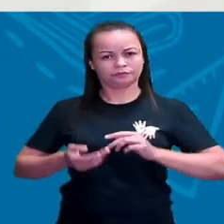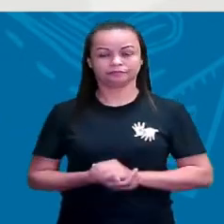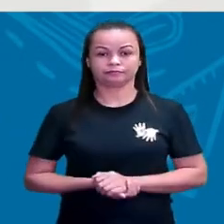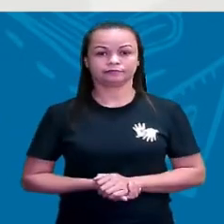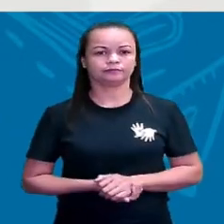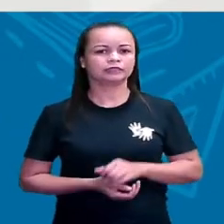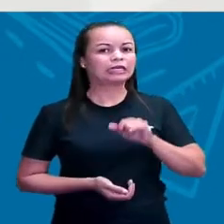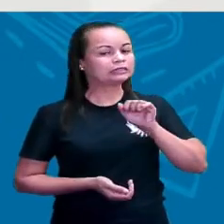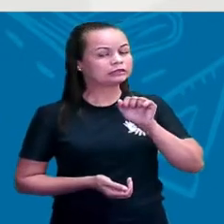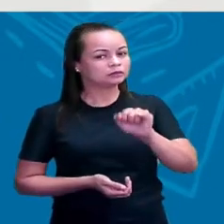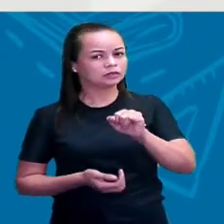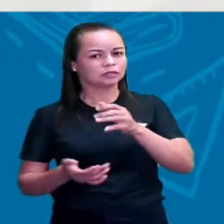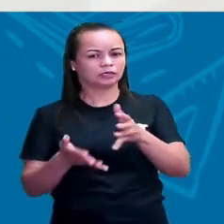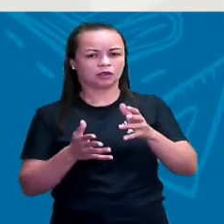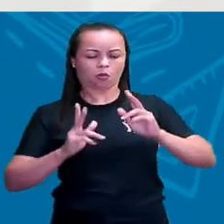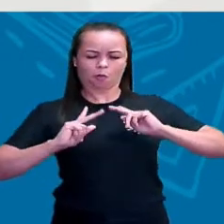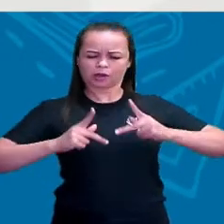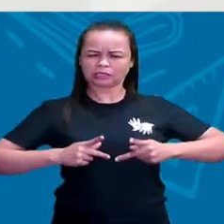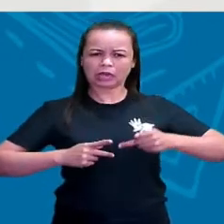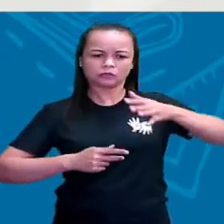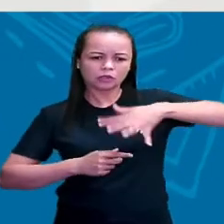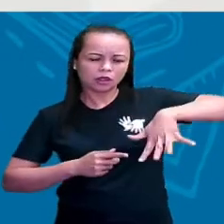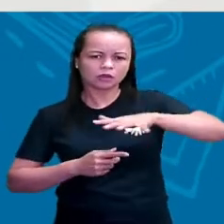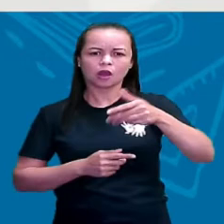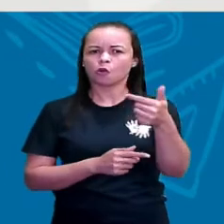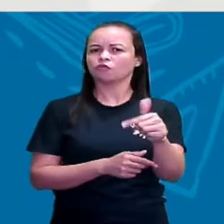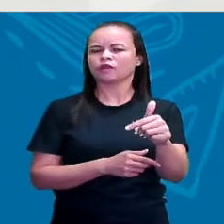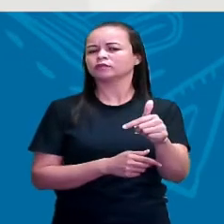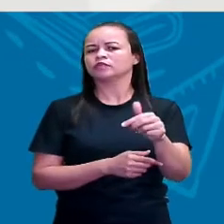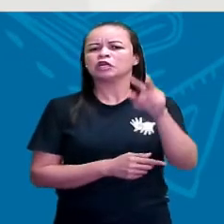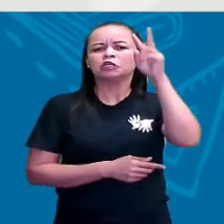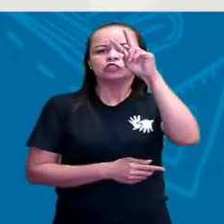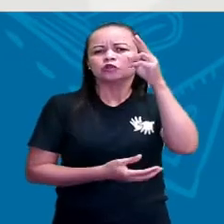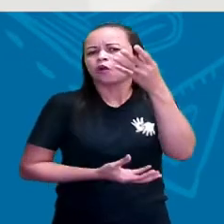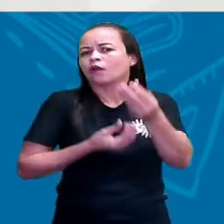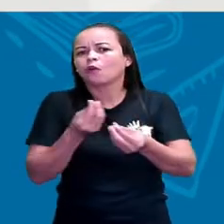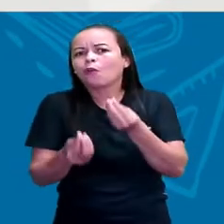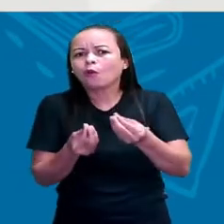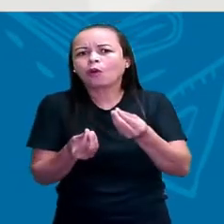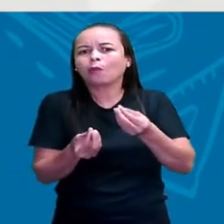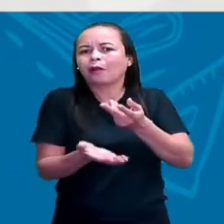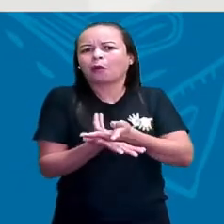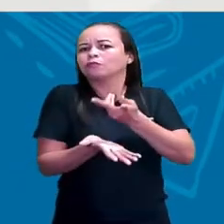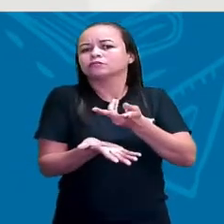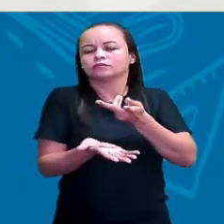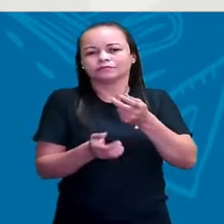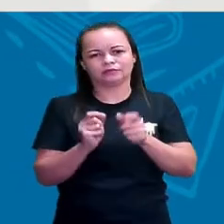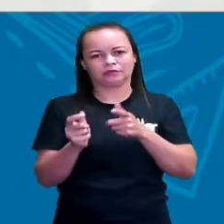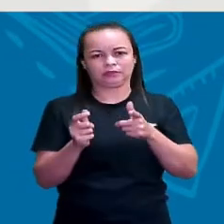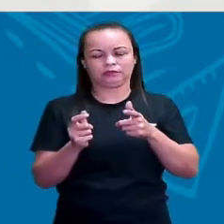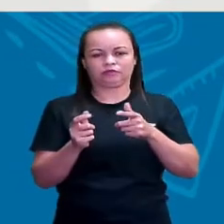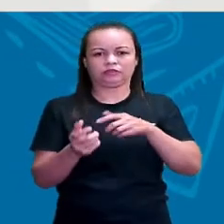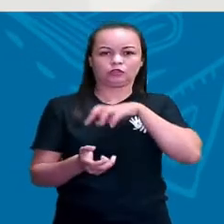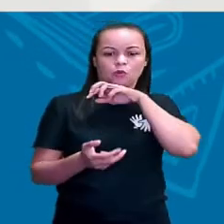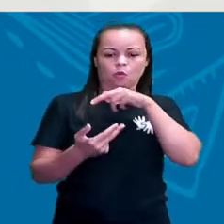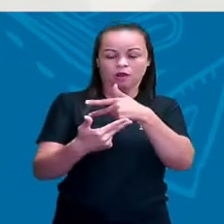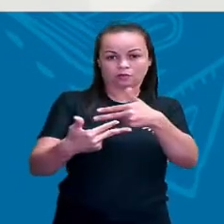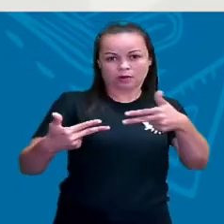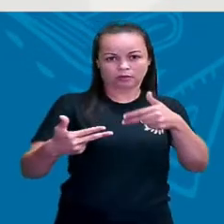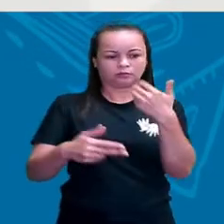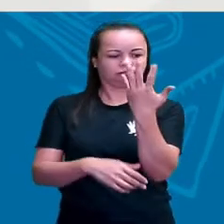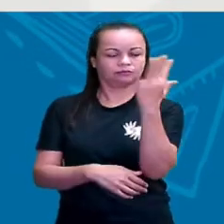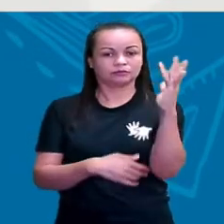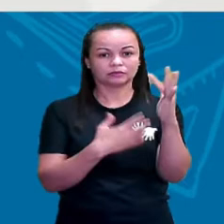houvesse a humanidade, não haveria história. O que nos faz ser diferente dos outros animais da natureza é